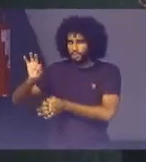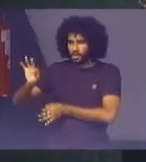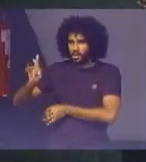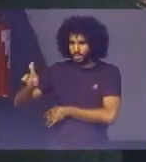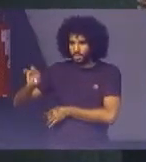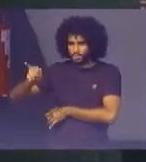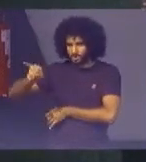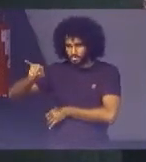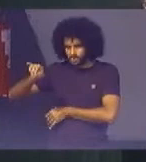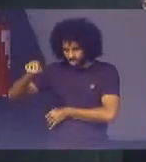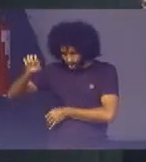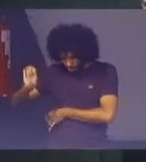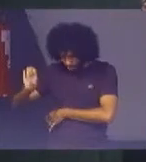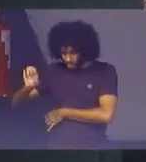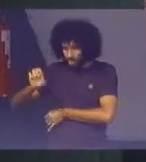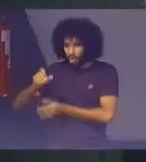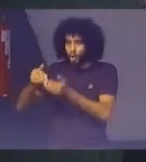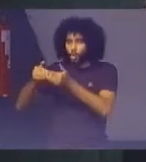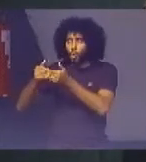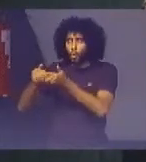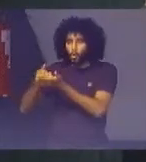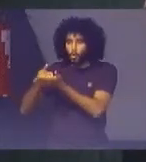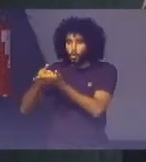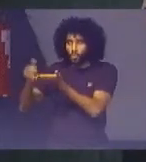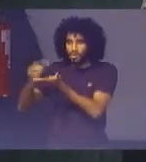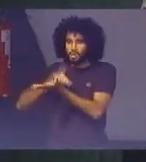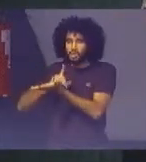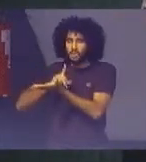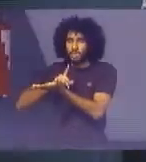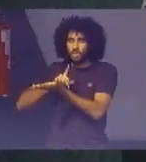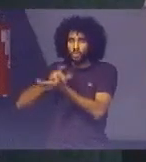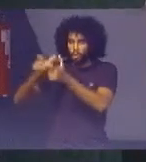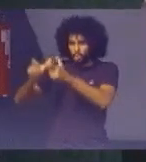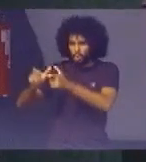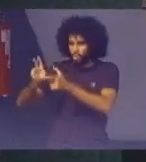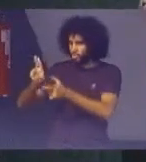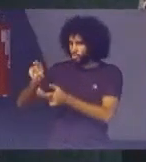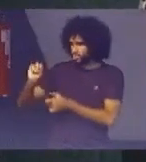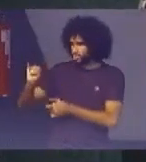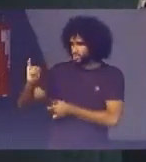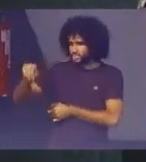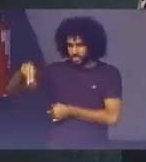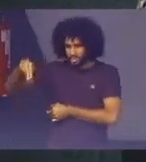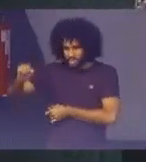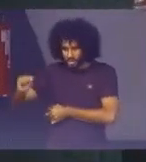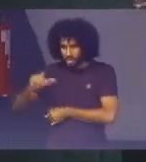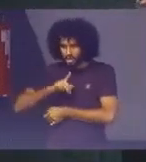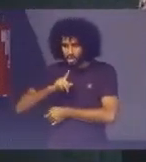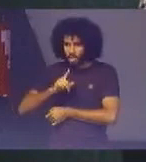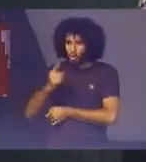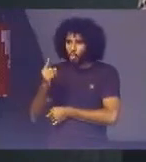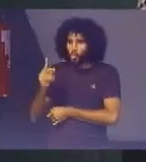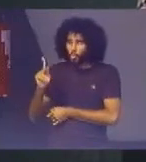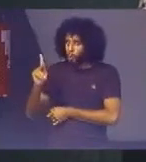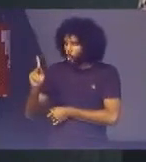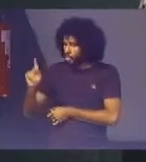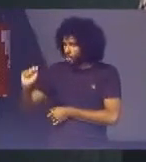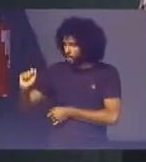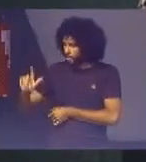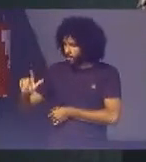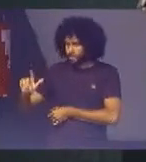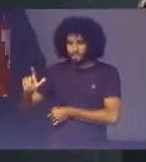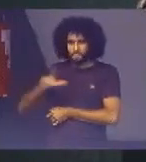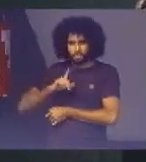Está inaugurando Uma usina Fotovoltaica Um alqueire de terra Em que Essas